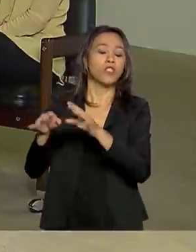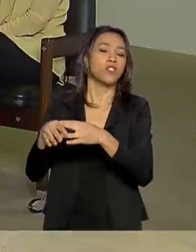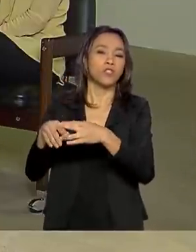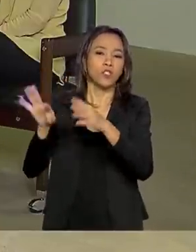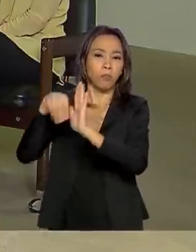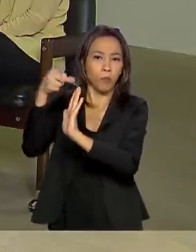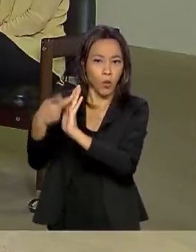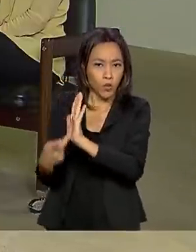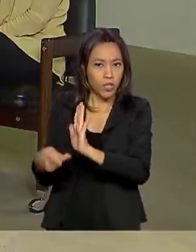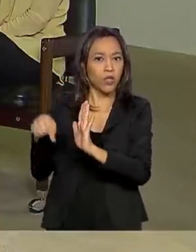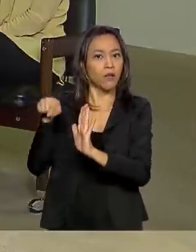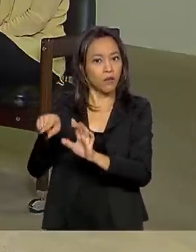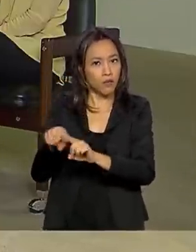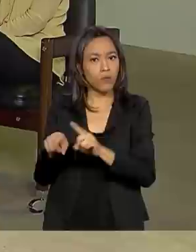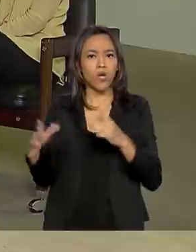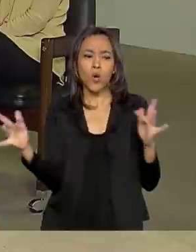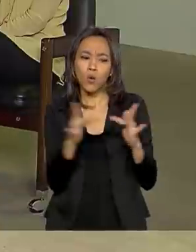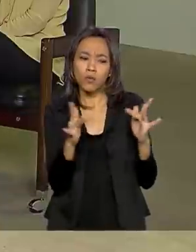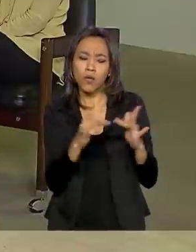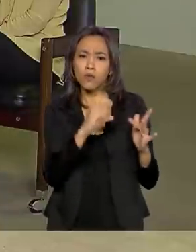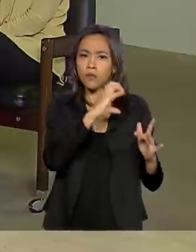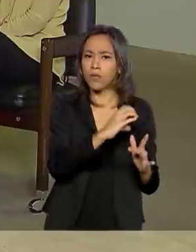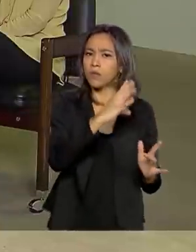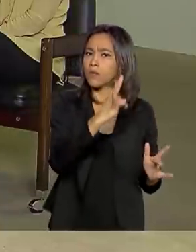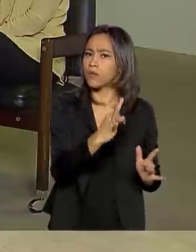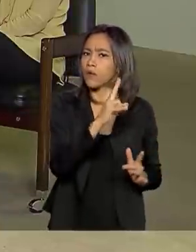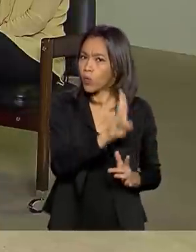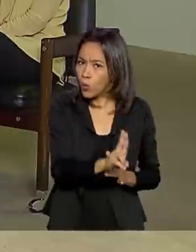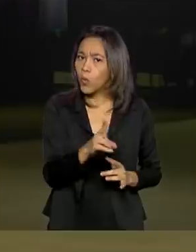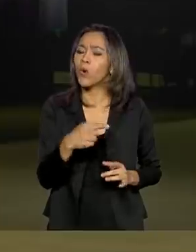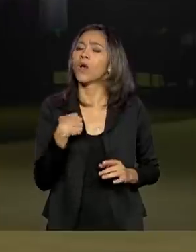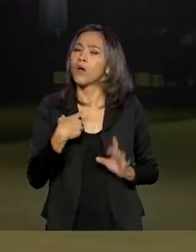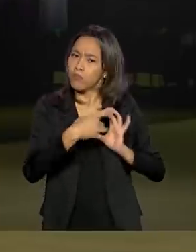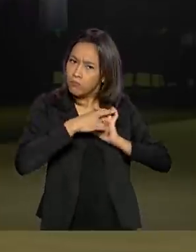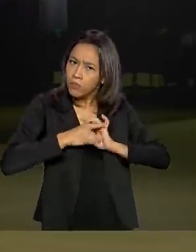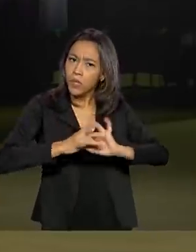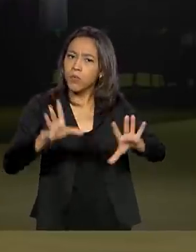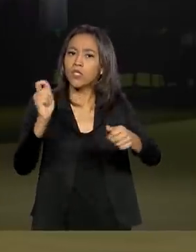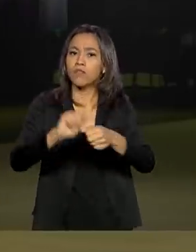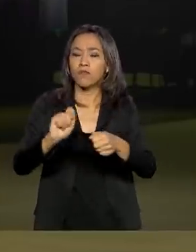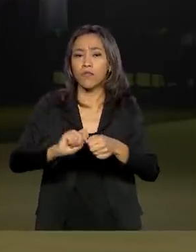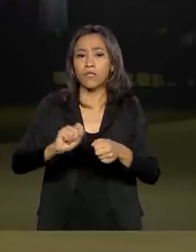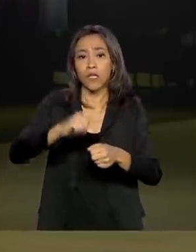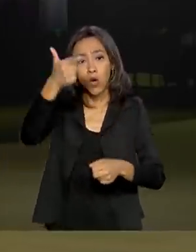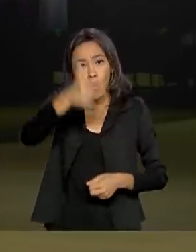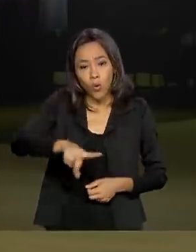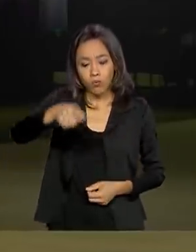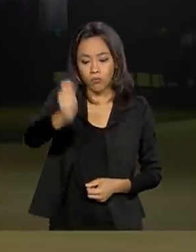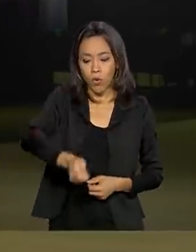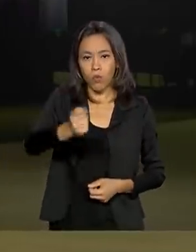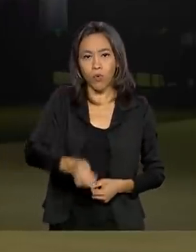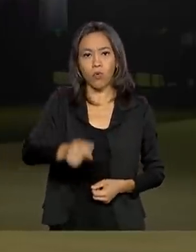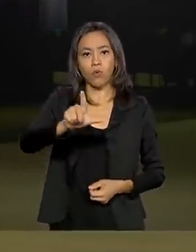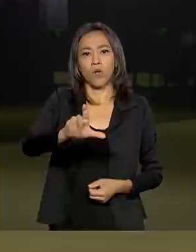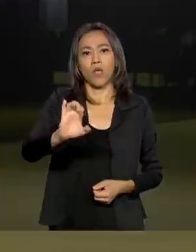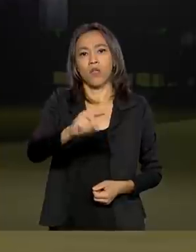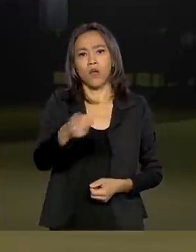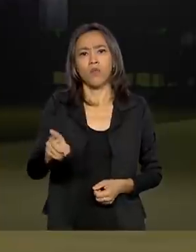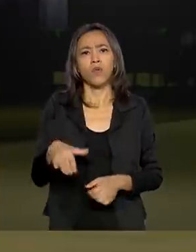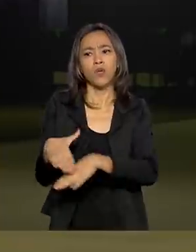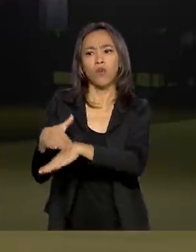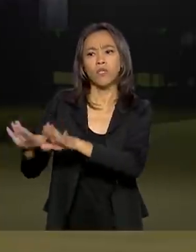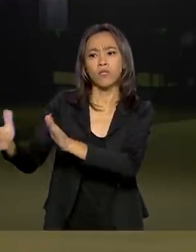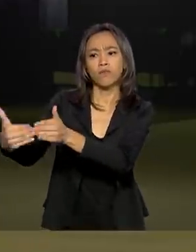interagimos com o TCU, temos autorização para fazer novos leilões e, neste período, temos mantido conversa com os investidores, que tem